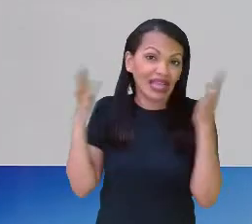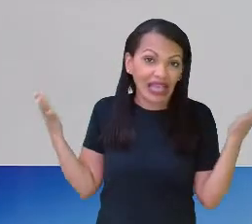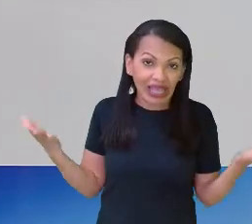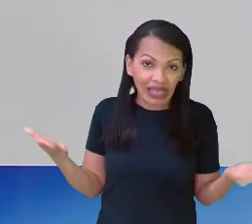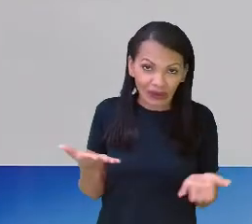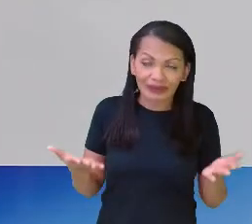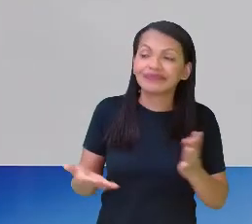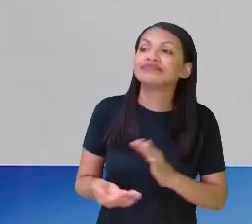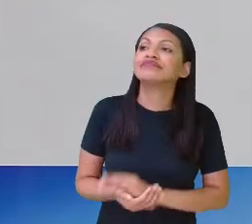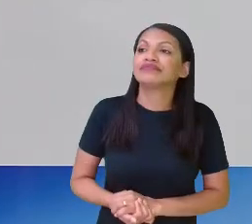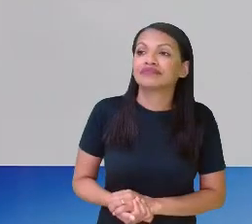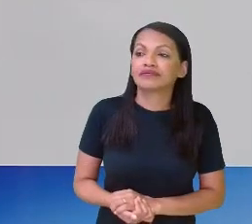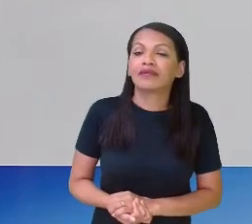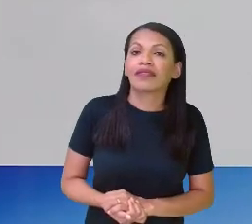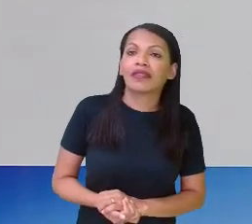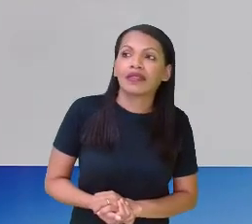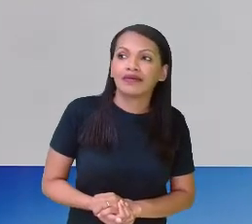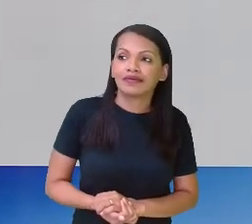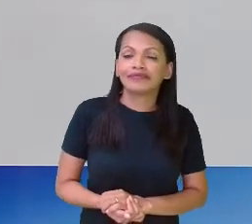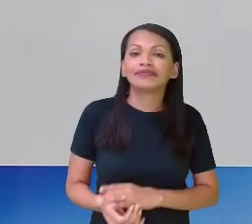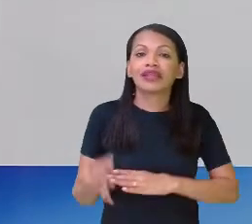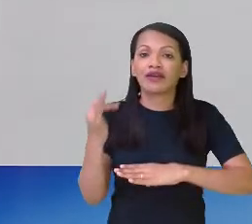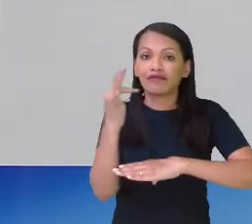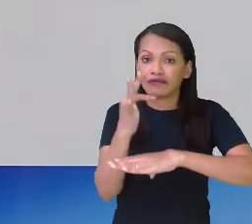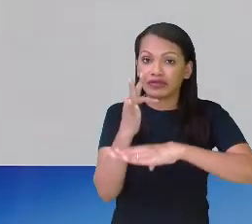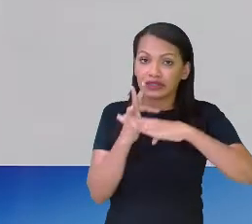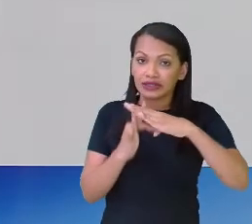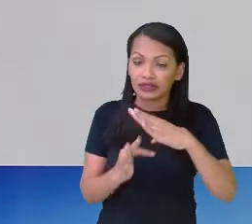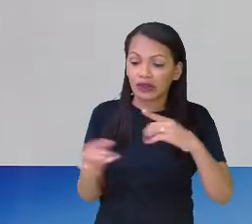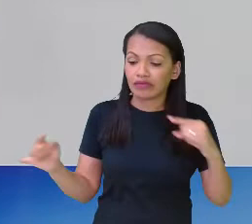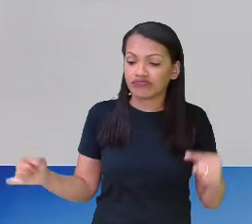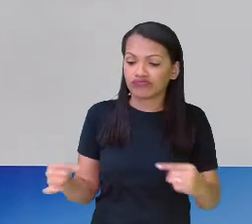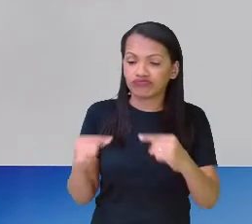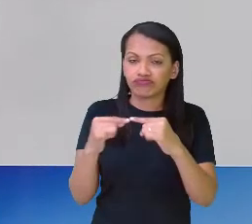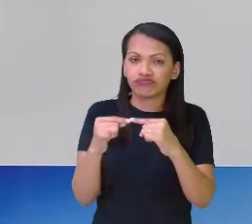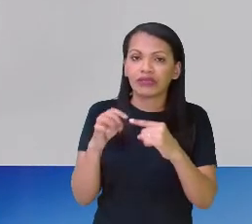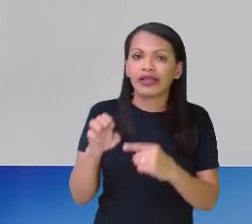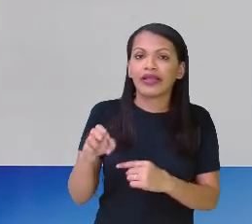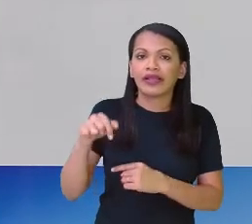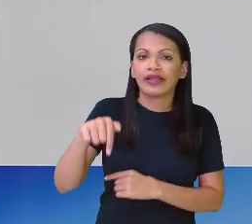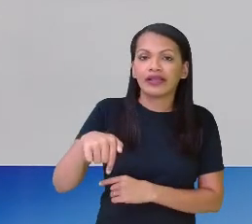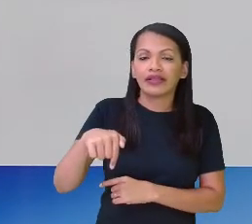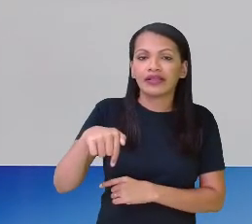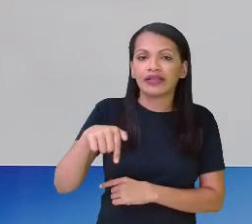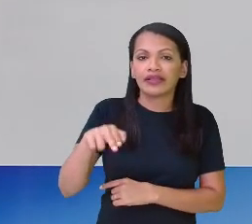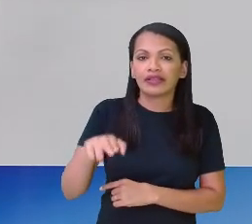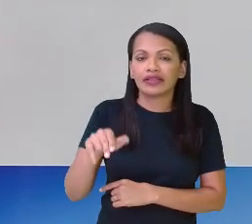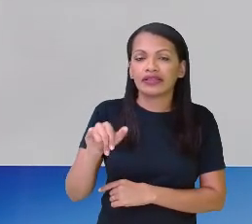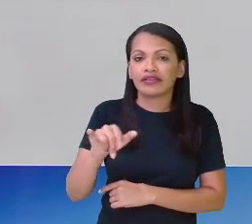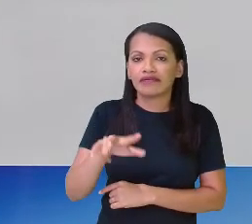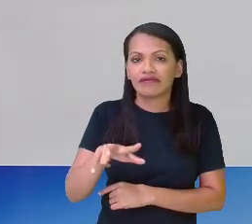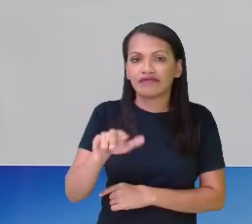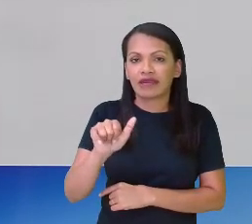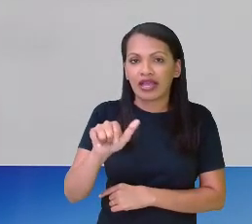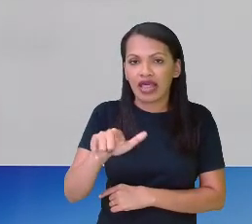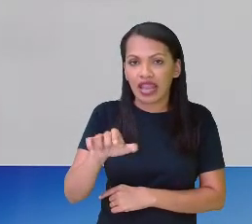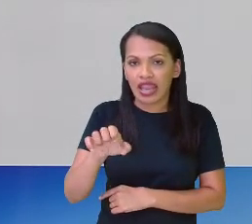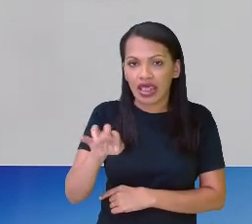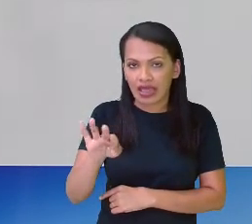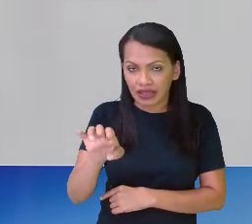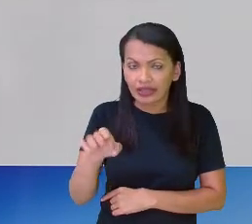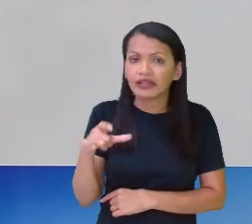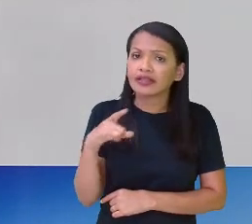São frações equivalentes todas essas. E se eu quisesse dividirem mais vezes, eu encontraria outras